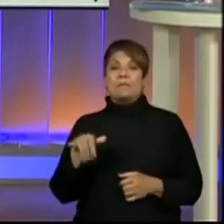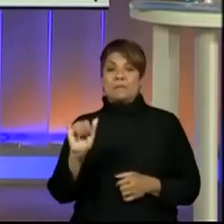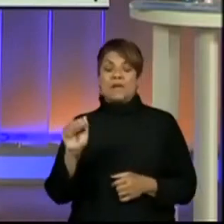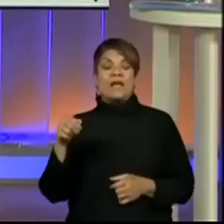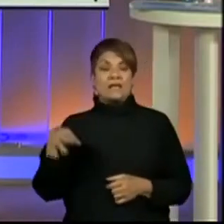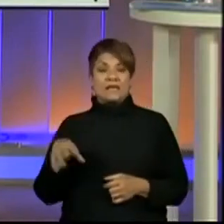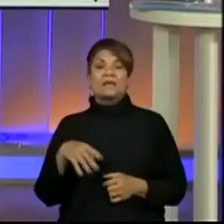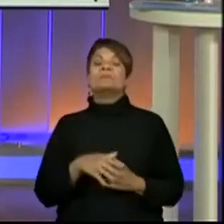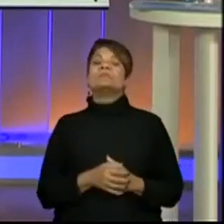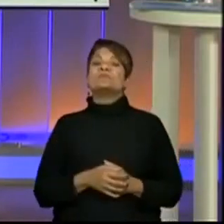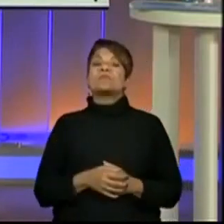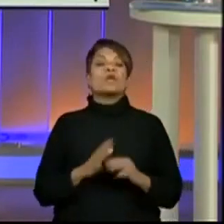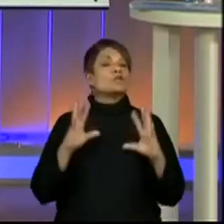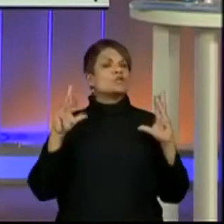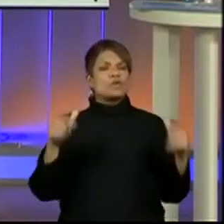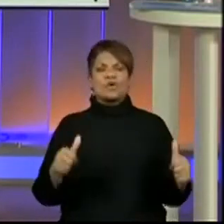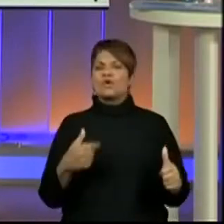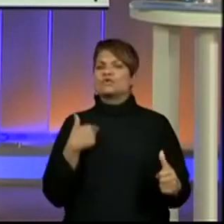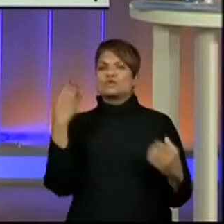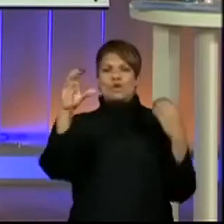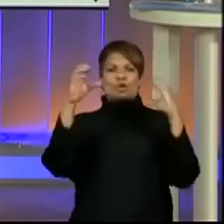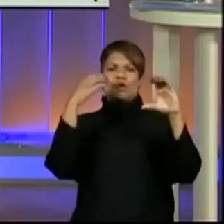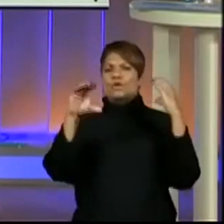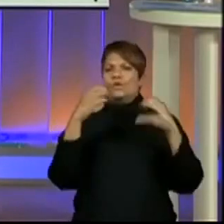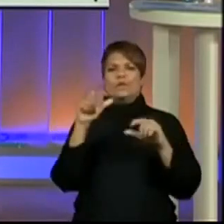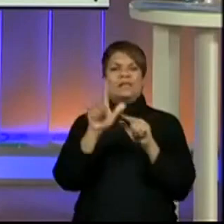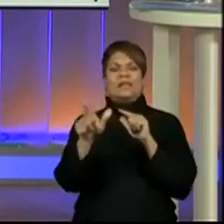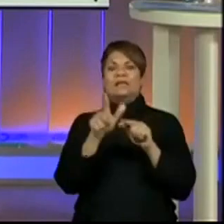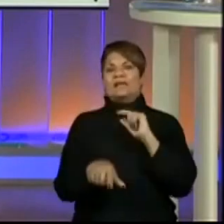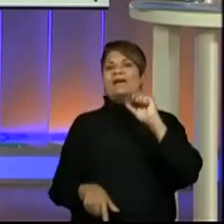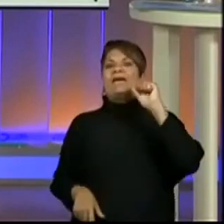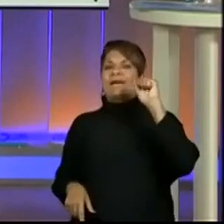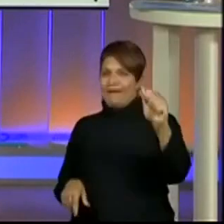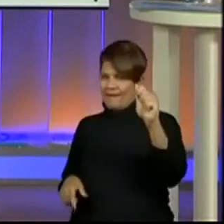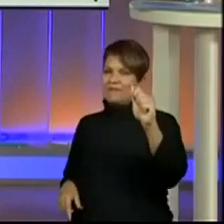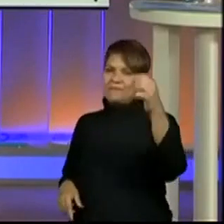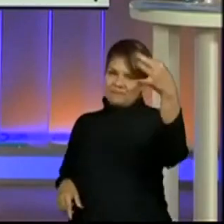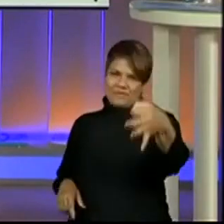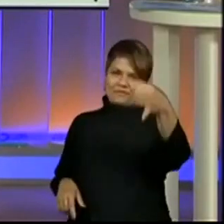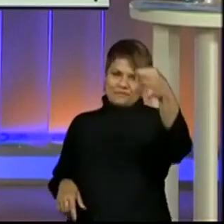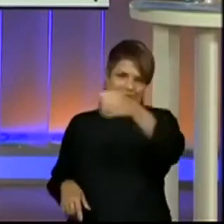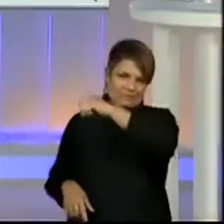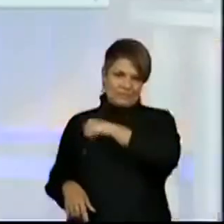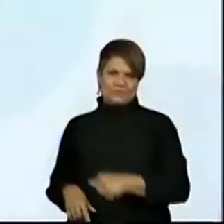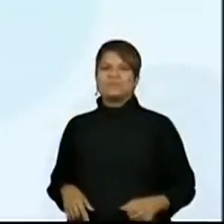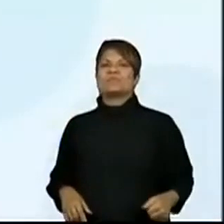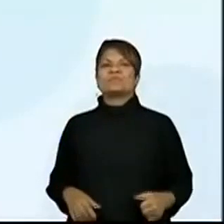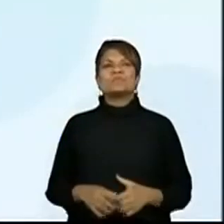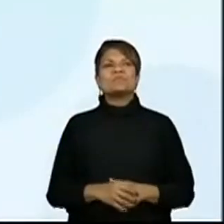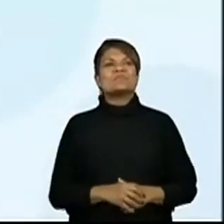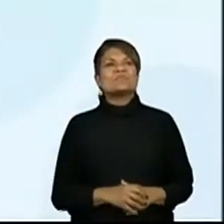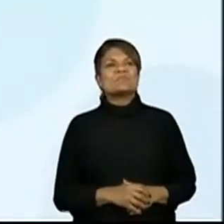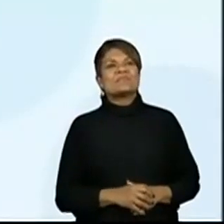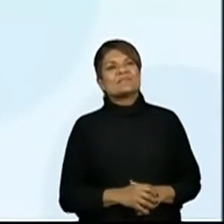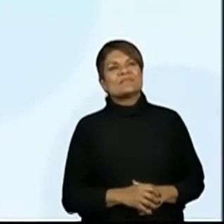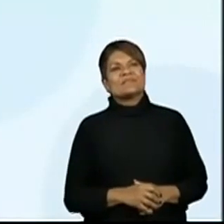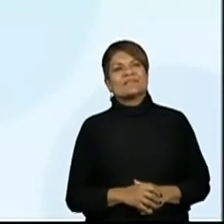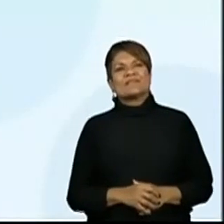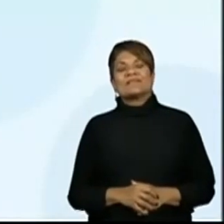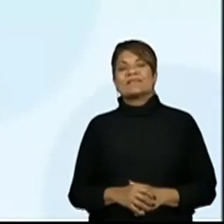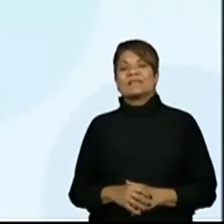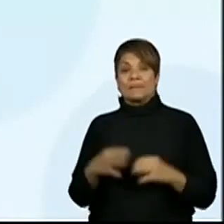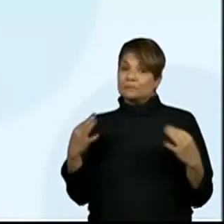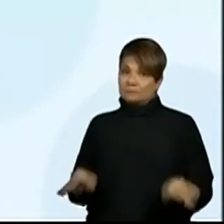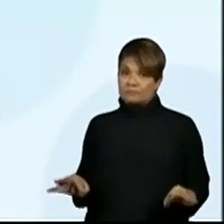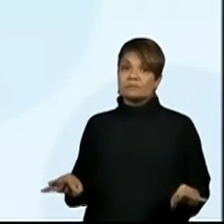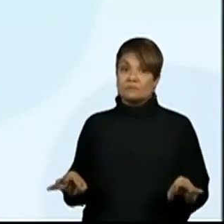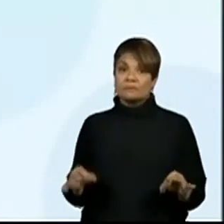Desculpem. Todos colocando letra A. Perfeito. Letra A é a resposta correta.